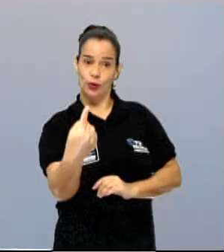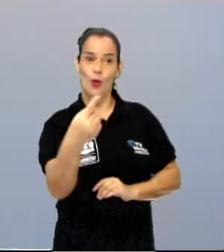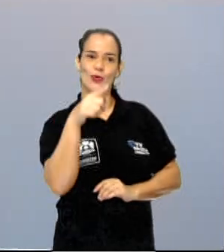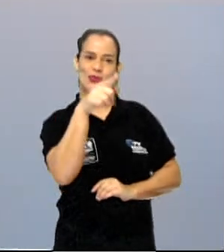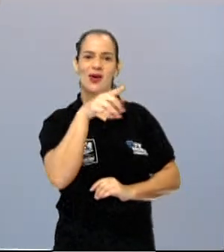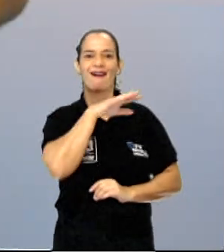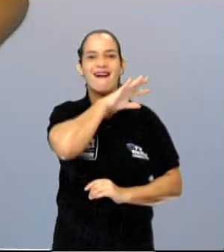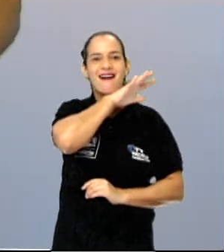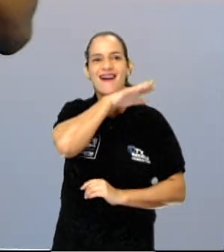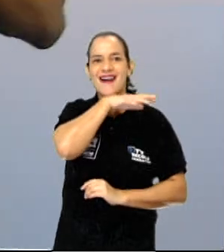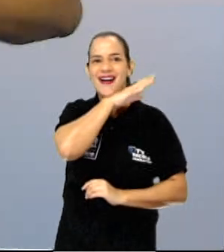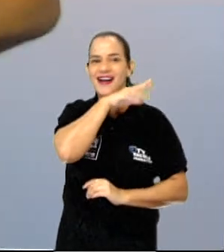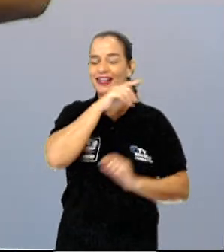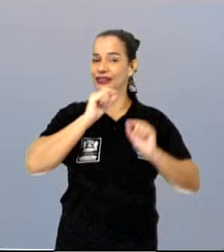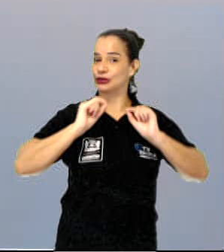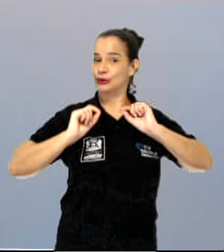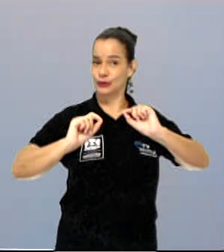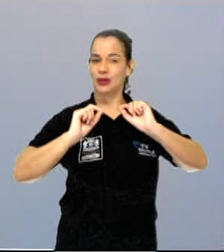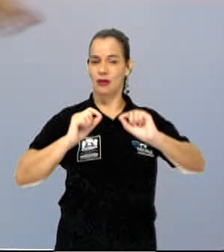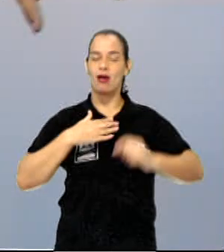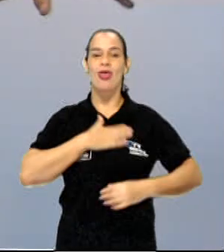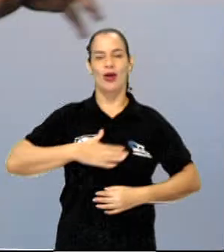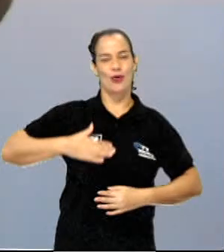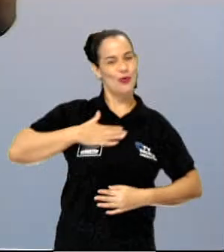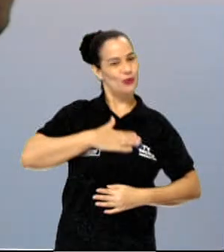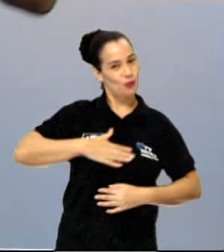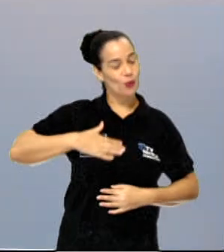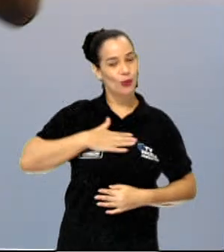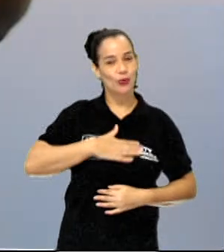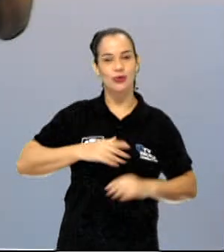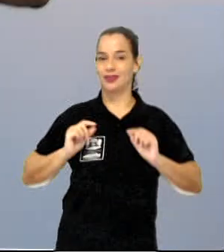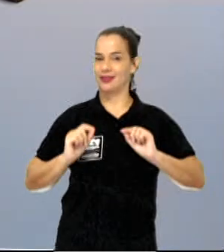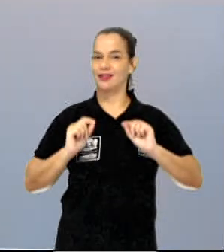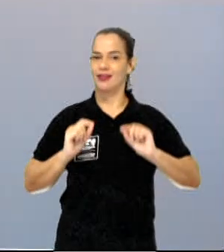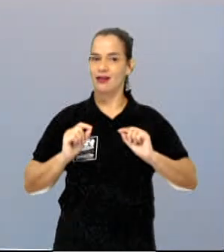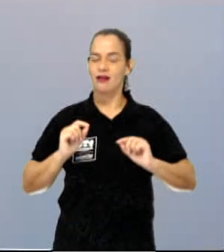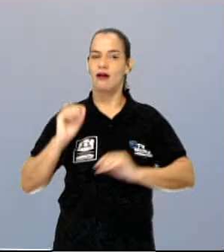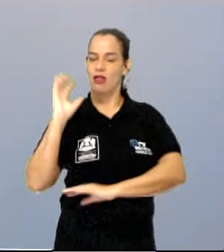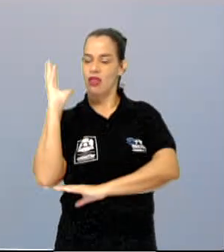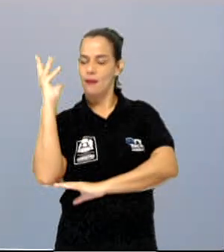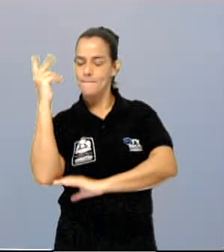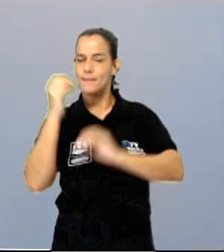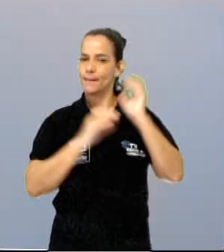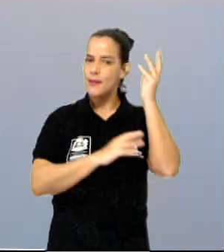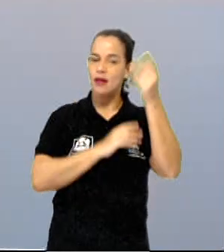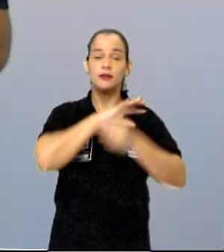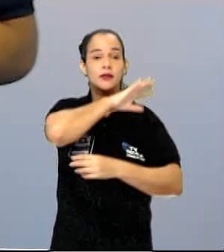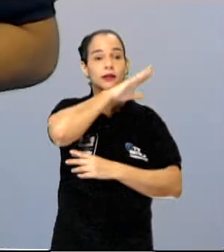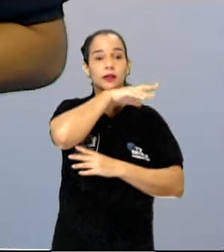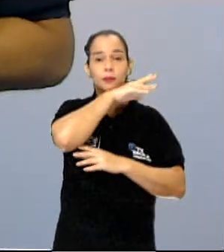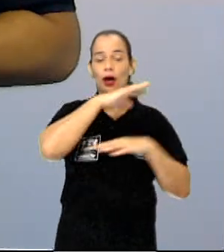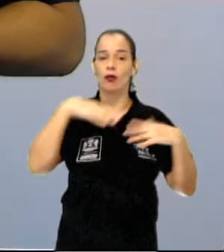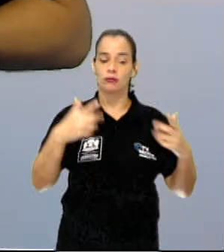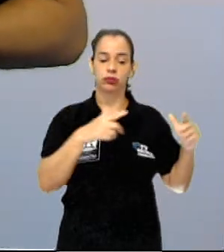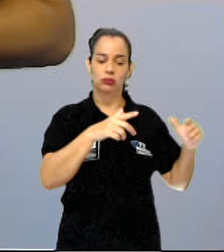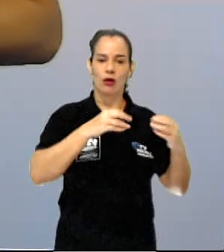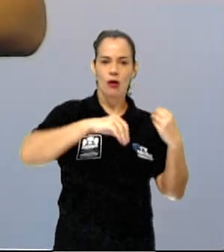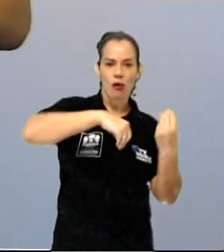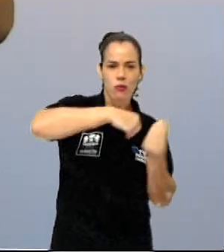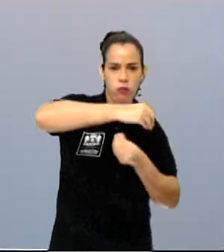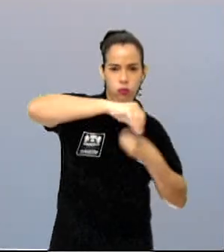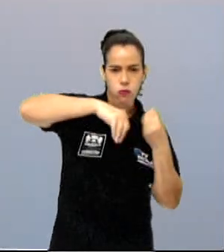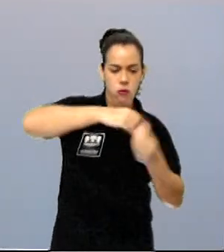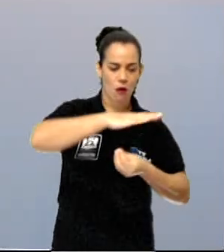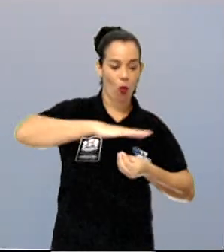aqui, ele vai mostrar uma coisa incrível. Você sabe que eu gosto muito, muito de planta, animal. E por ser uma zona de transição,